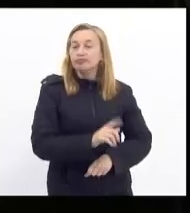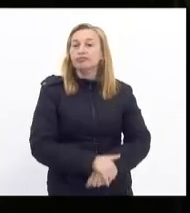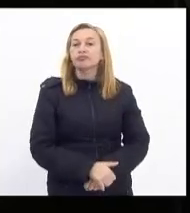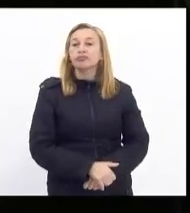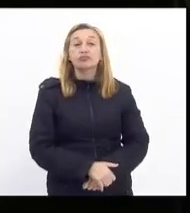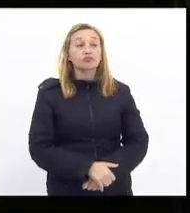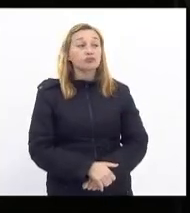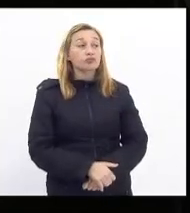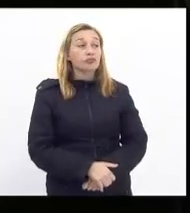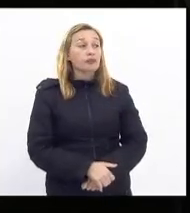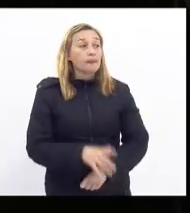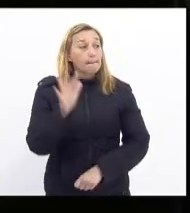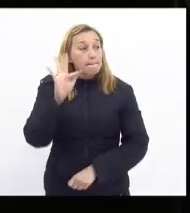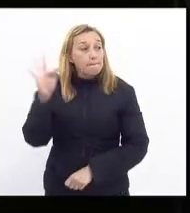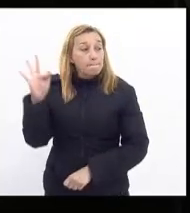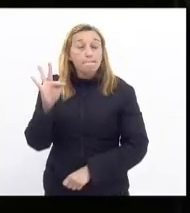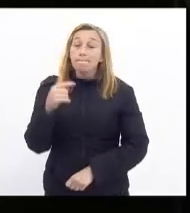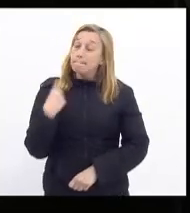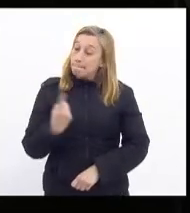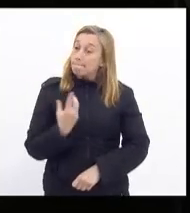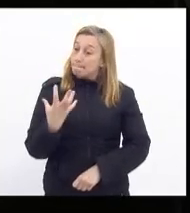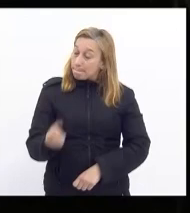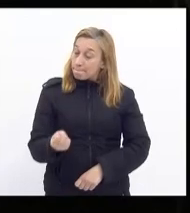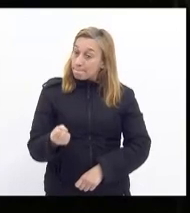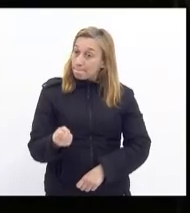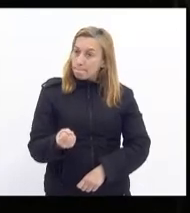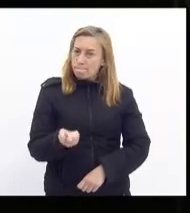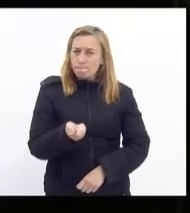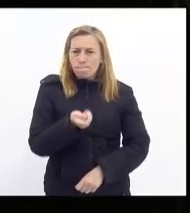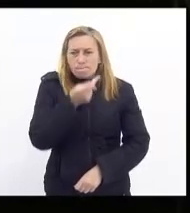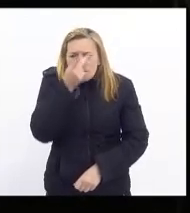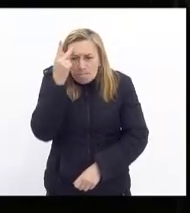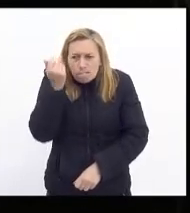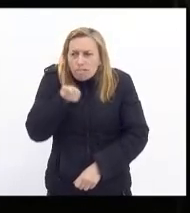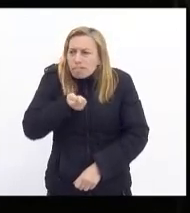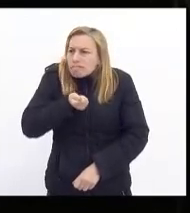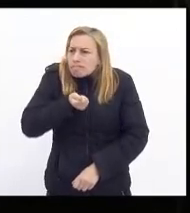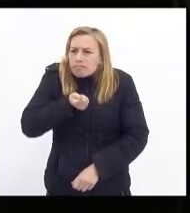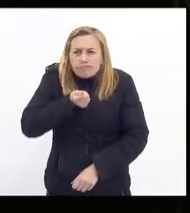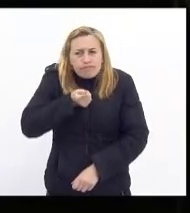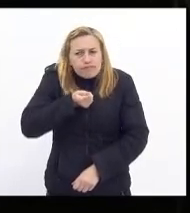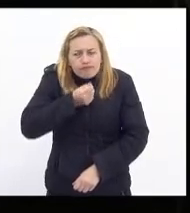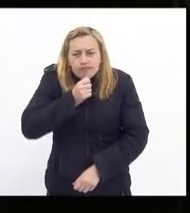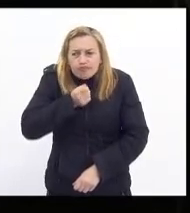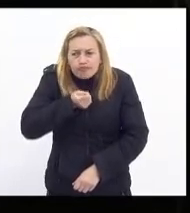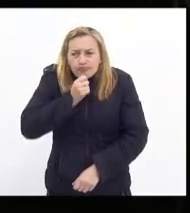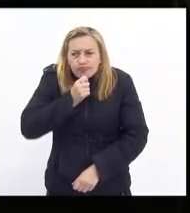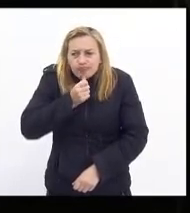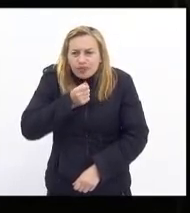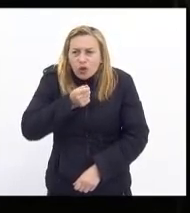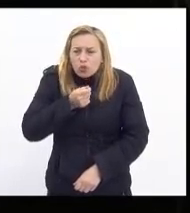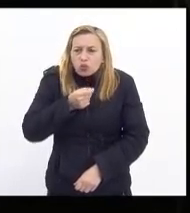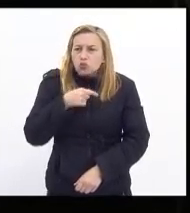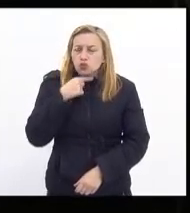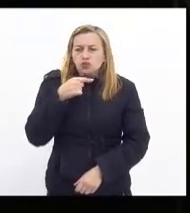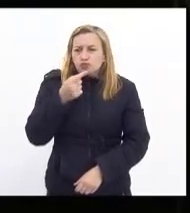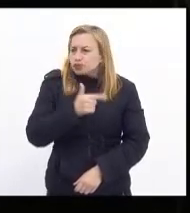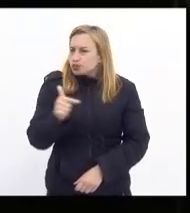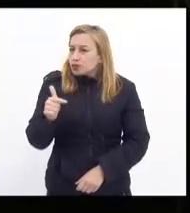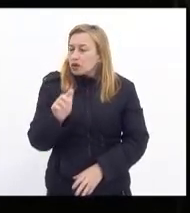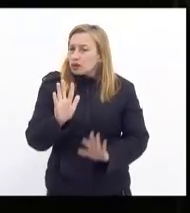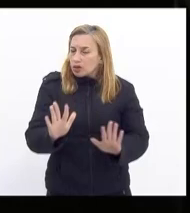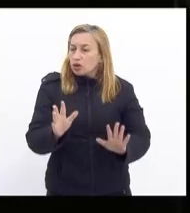nós somos favoráveis ninguém tem dúvida quer dizer queremos realmente que haja o aumento da malha